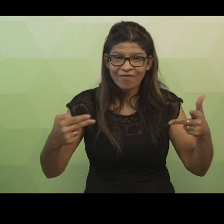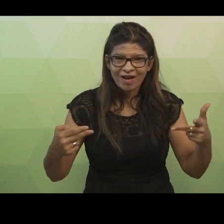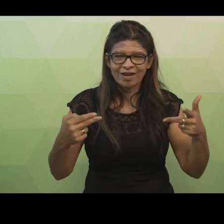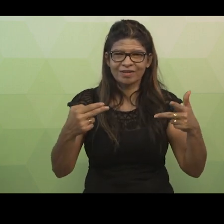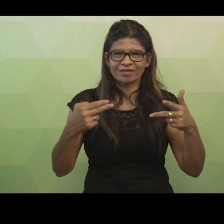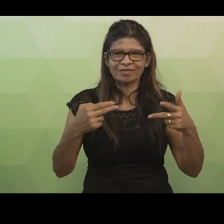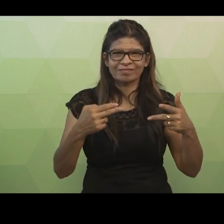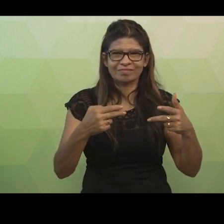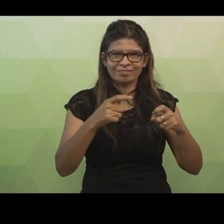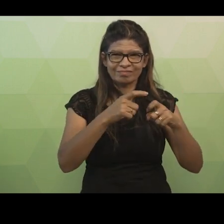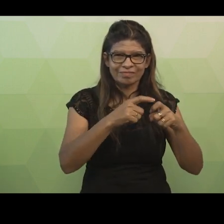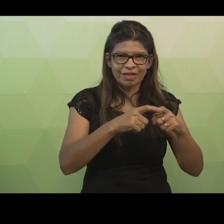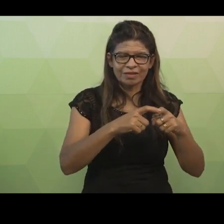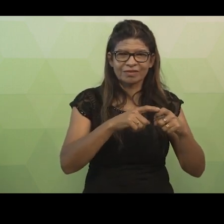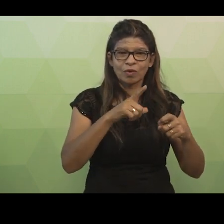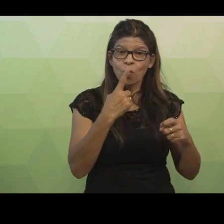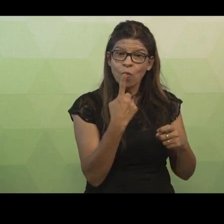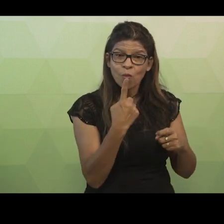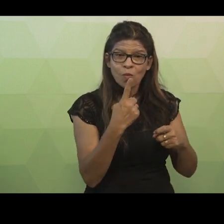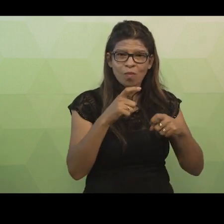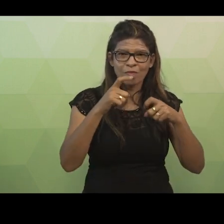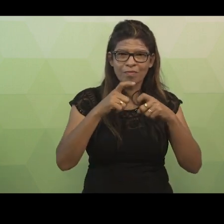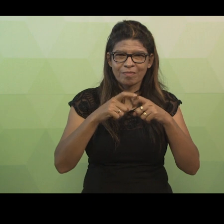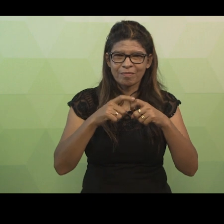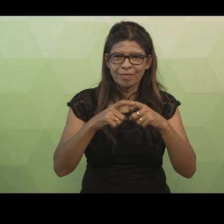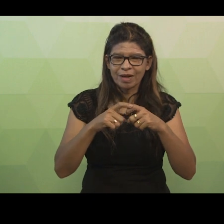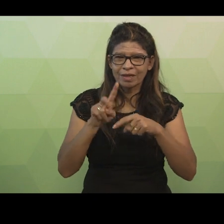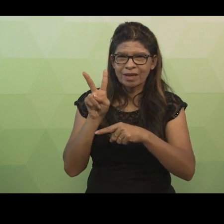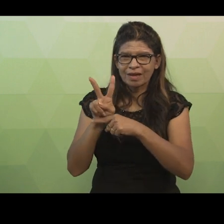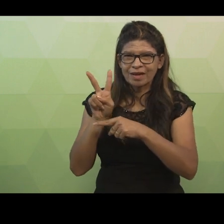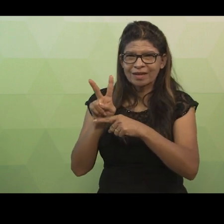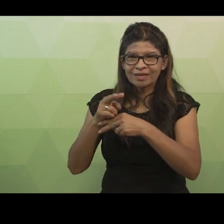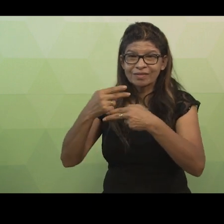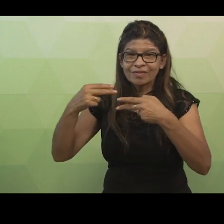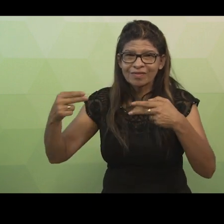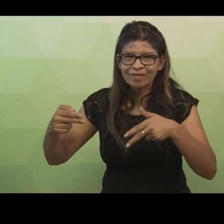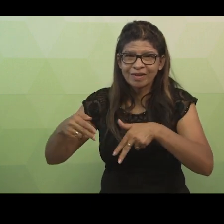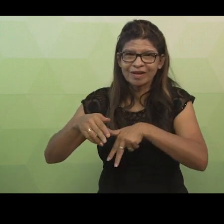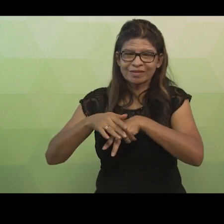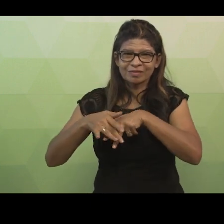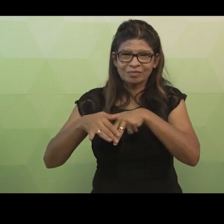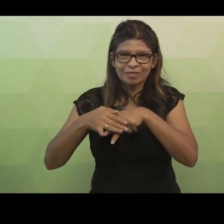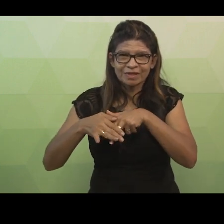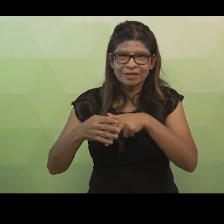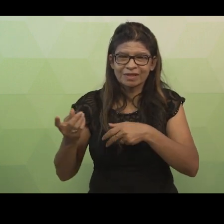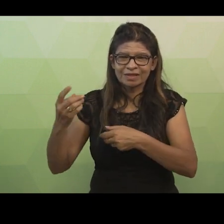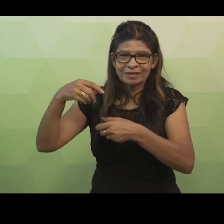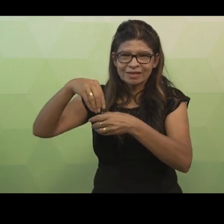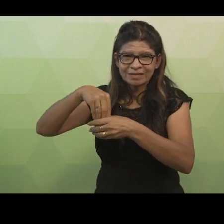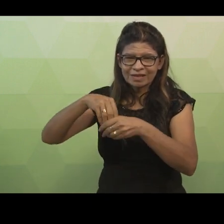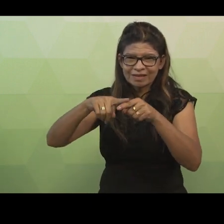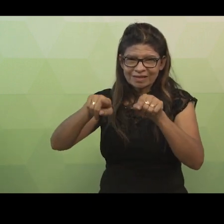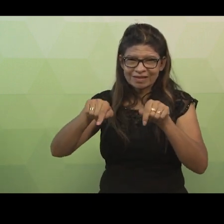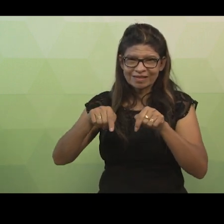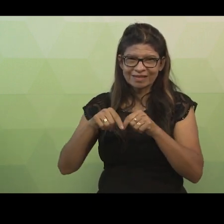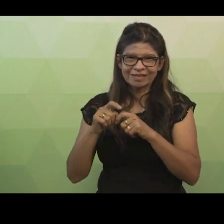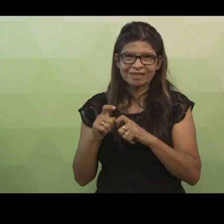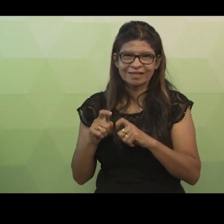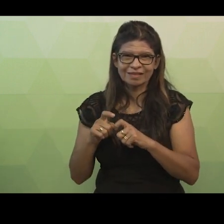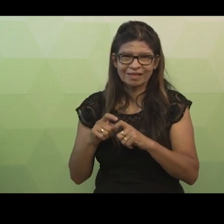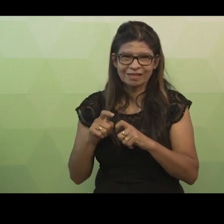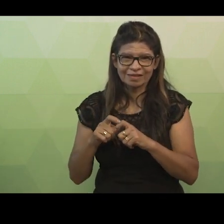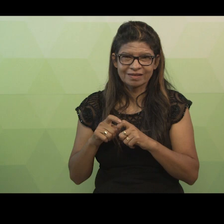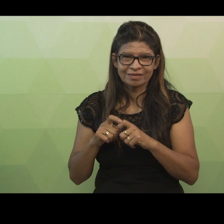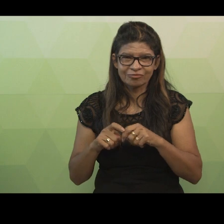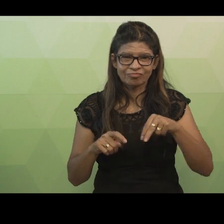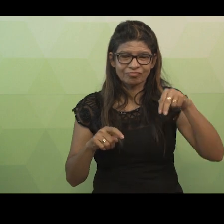pacientes naquela clínica. Logo, o sistema deve permitir que sejam relacionados N pacientes para cada um dos